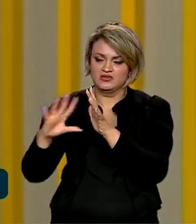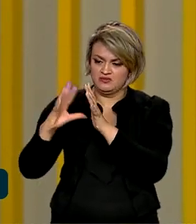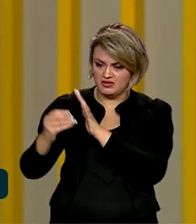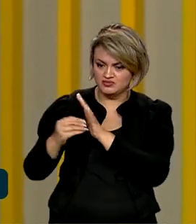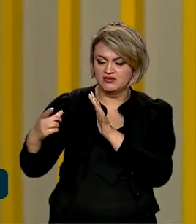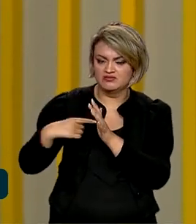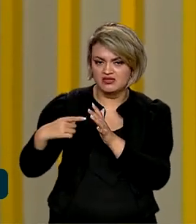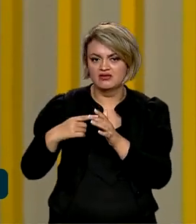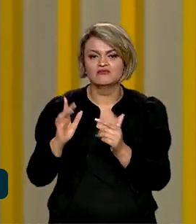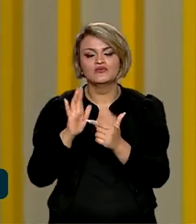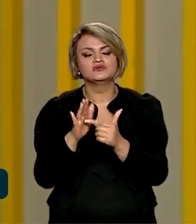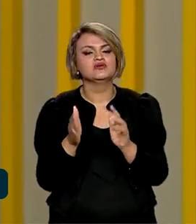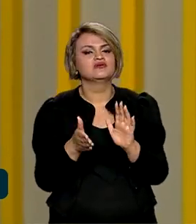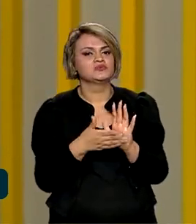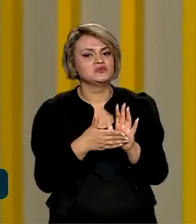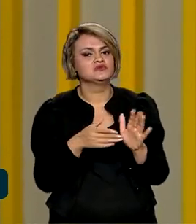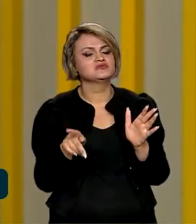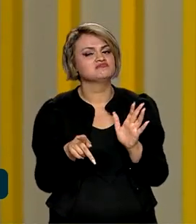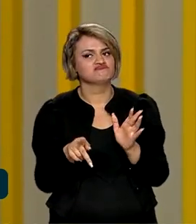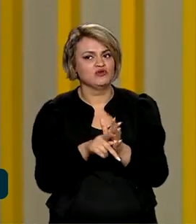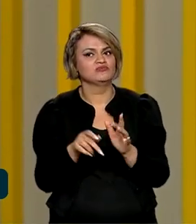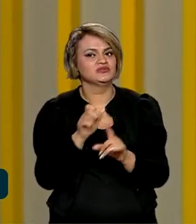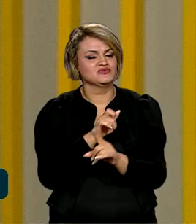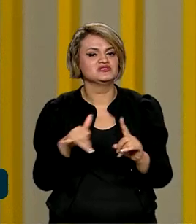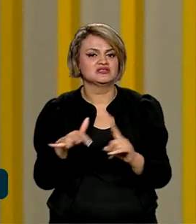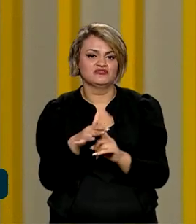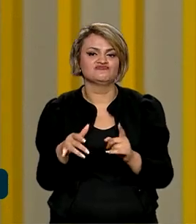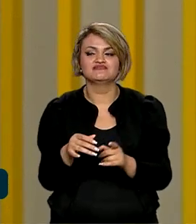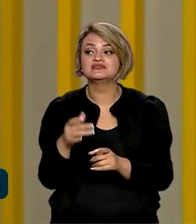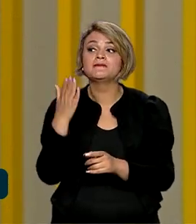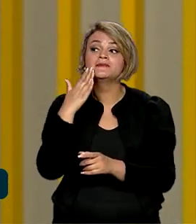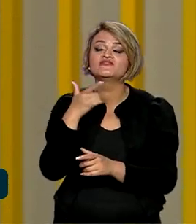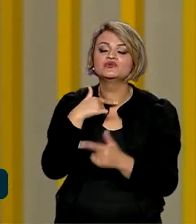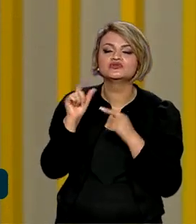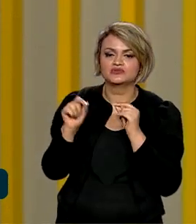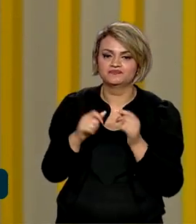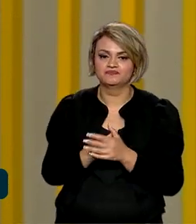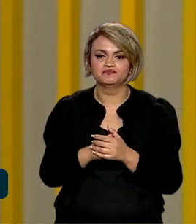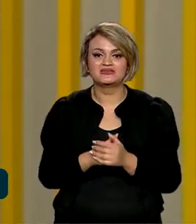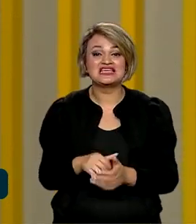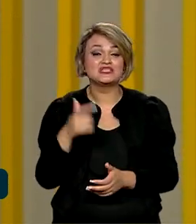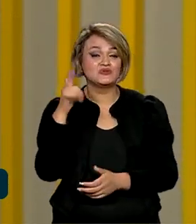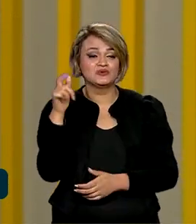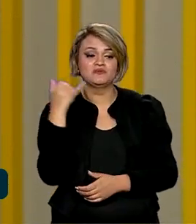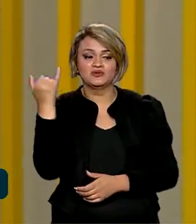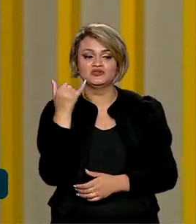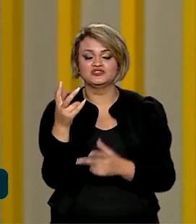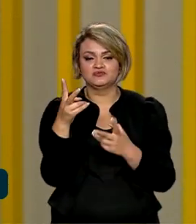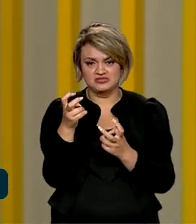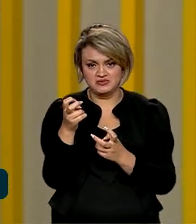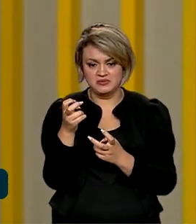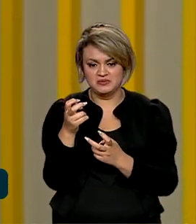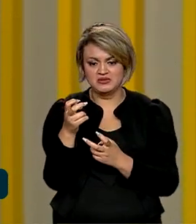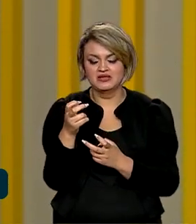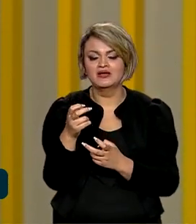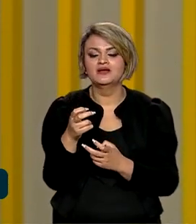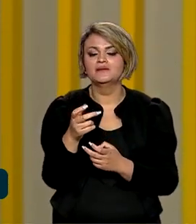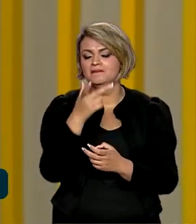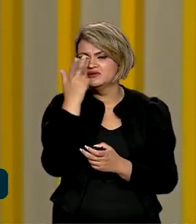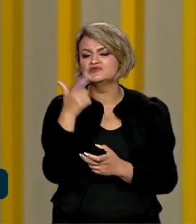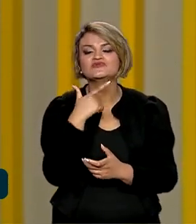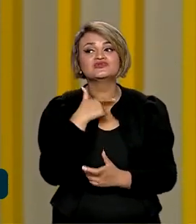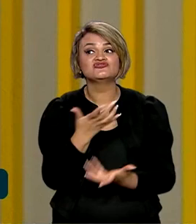propostas da sociedade civil. E acho que uma coisa fundamental que nós pudemos sentir, há uma enorme vontade de